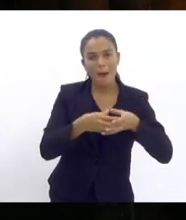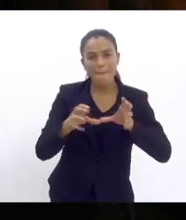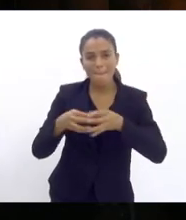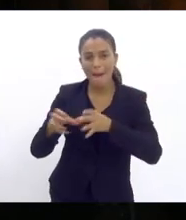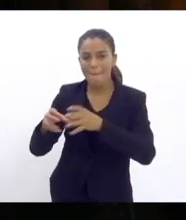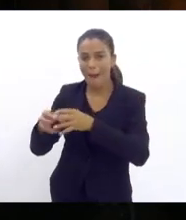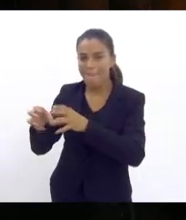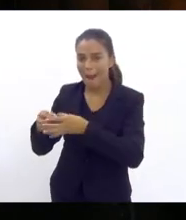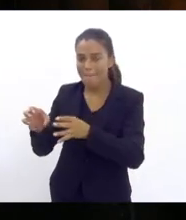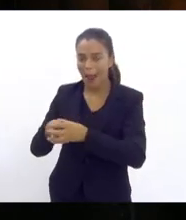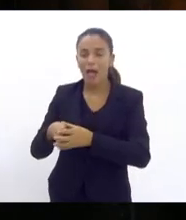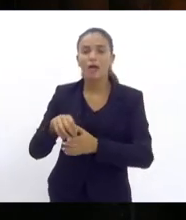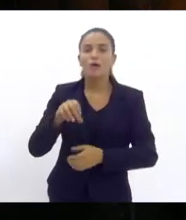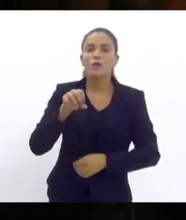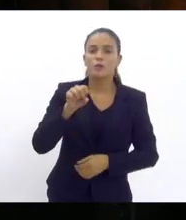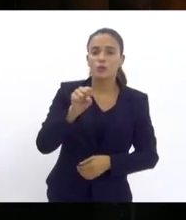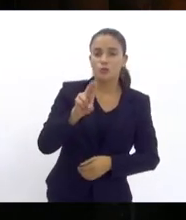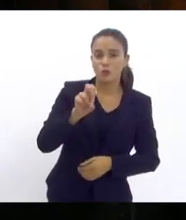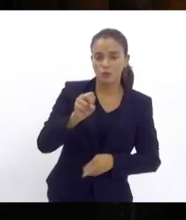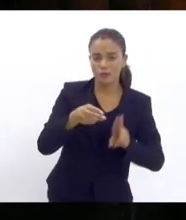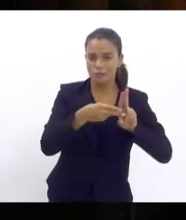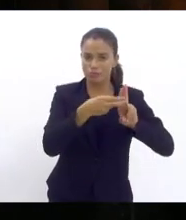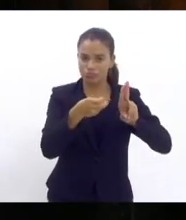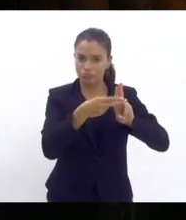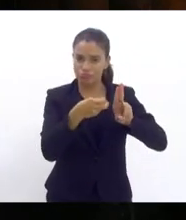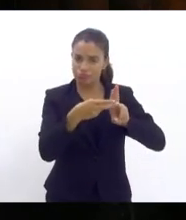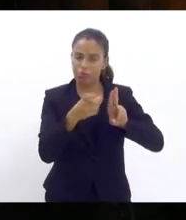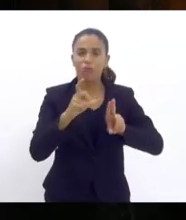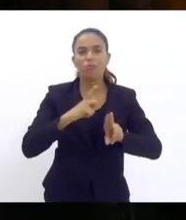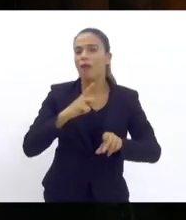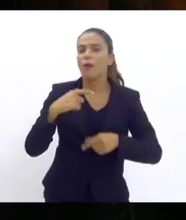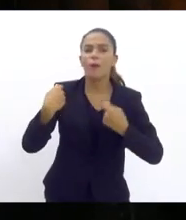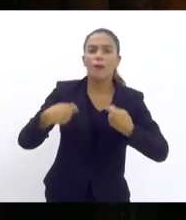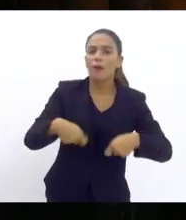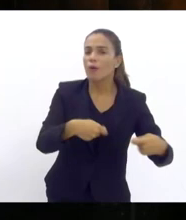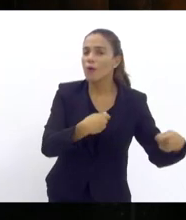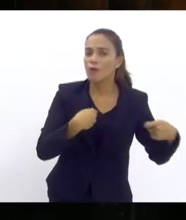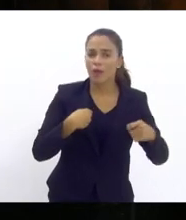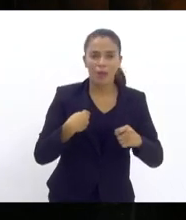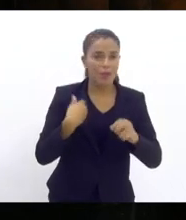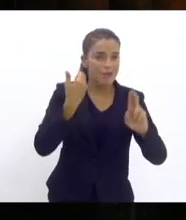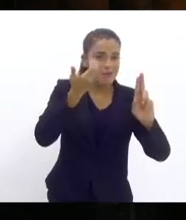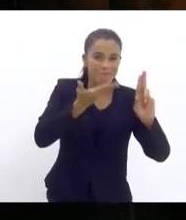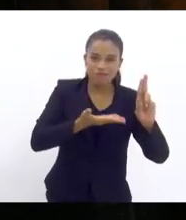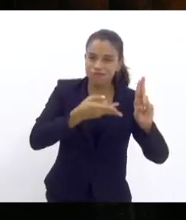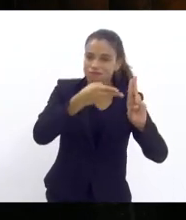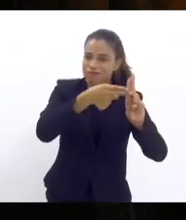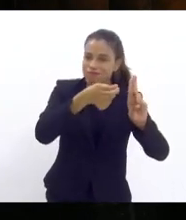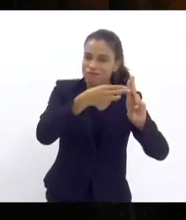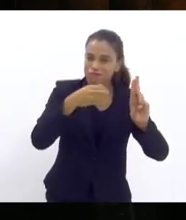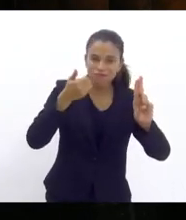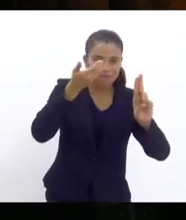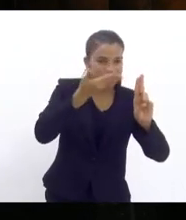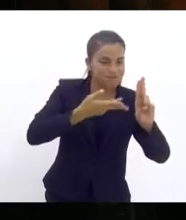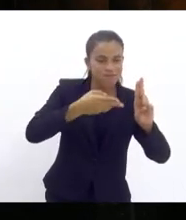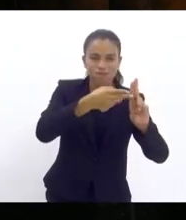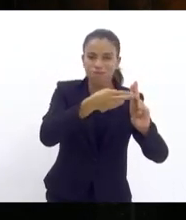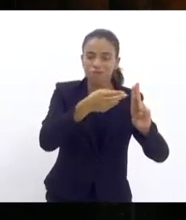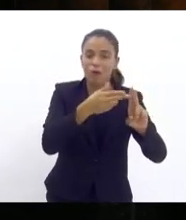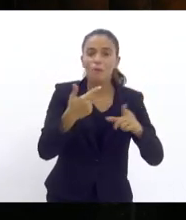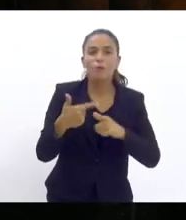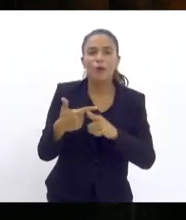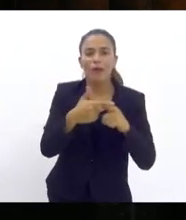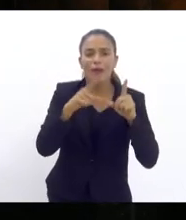sistema único de saúde ele tem que ser louvado porque é